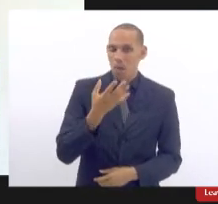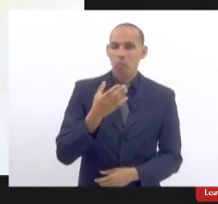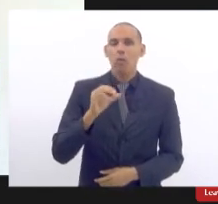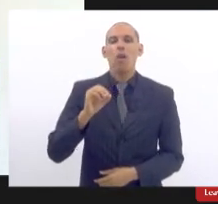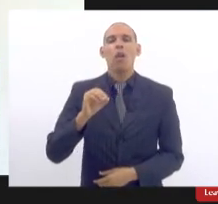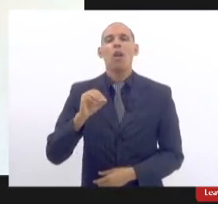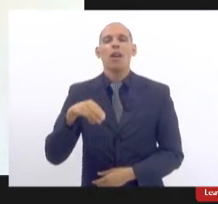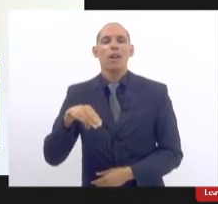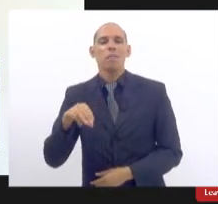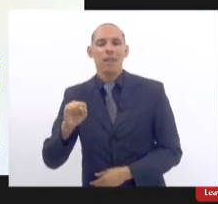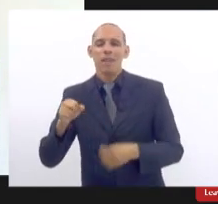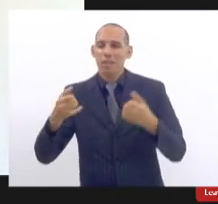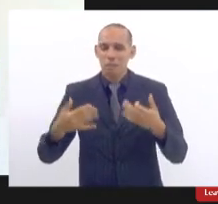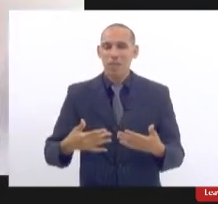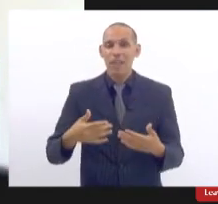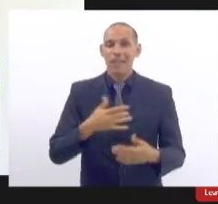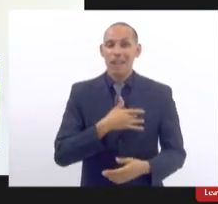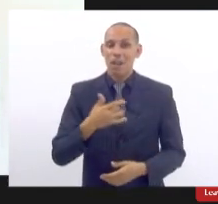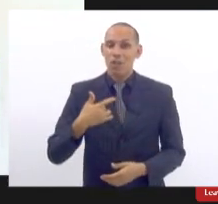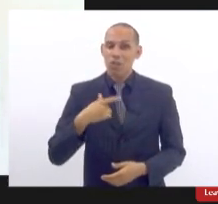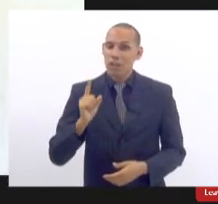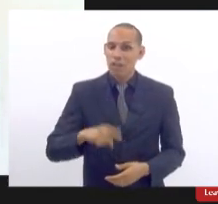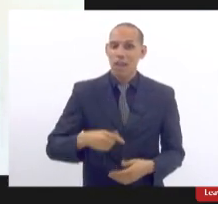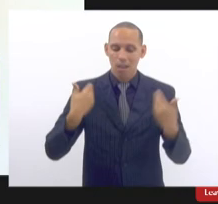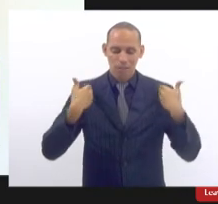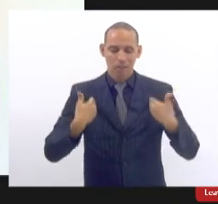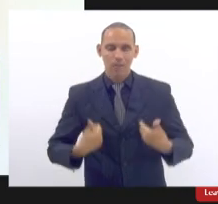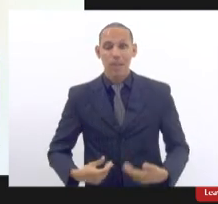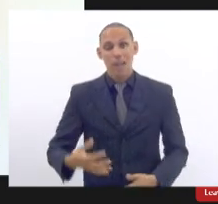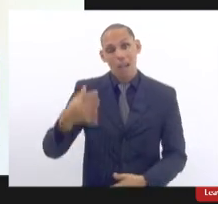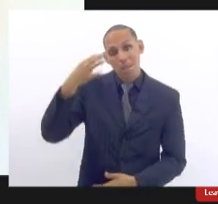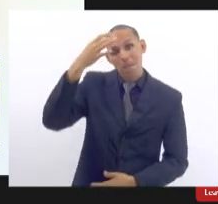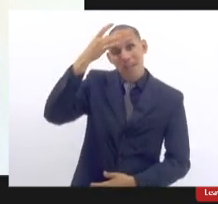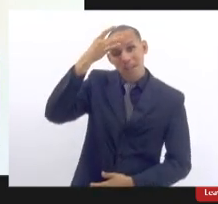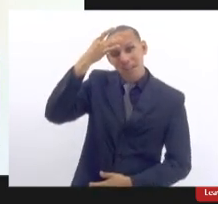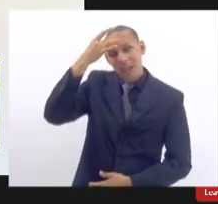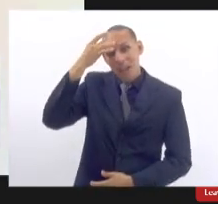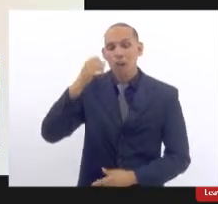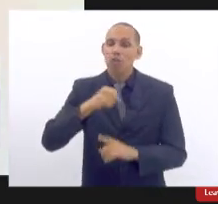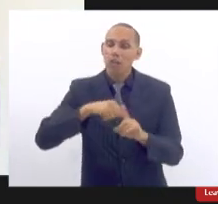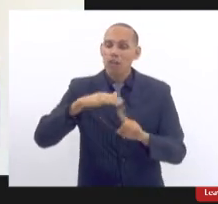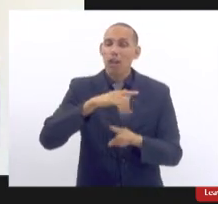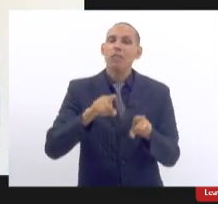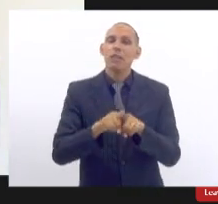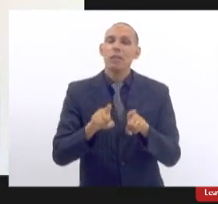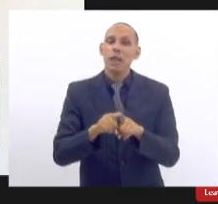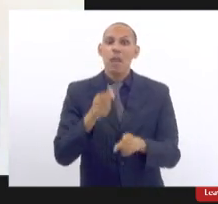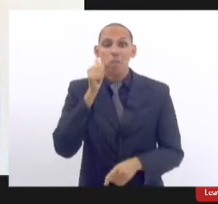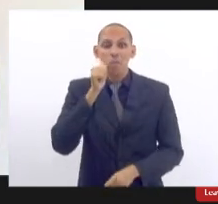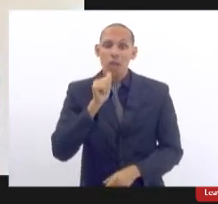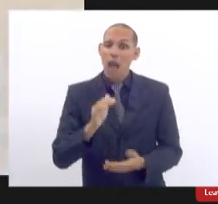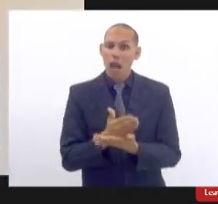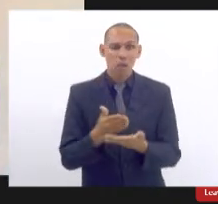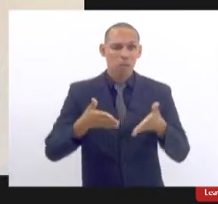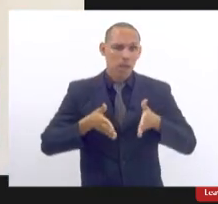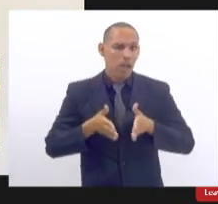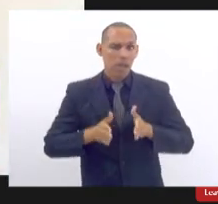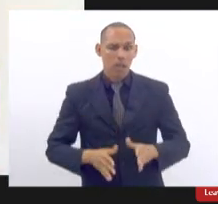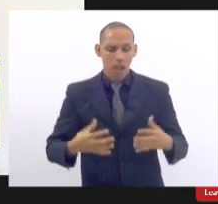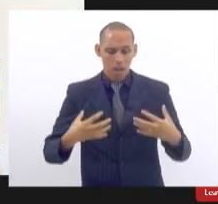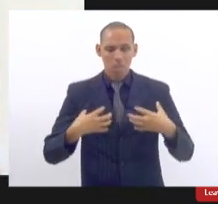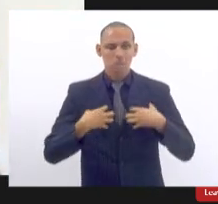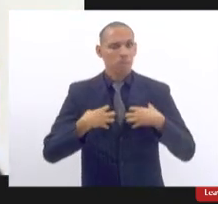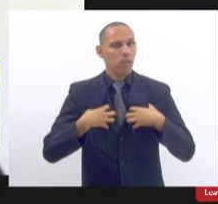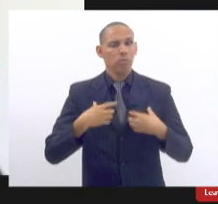e social tá isso inclui todos nós então tem mulheres que nascem sem mama e tem reconstruções